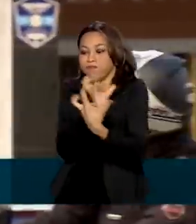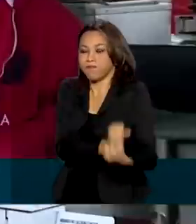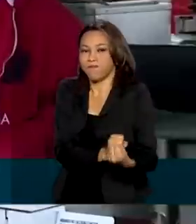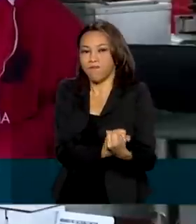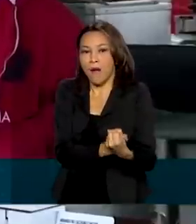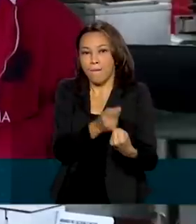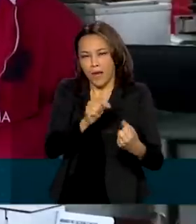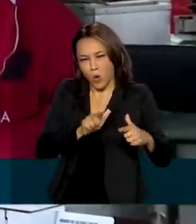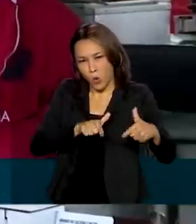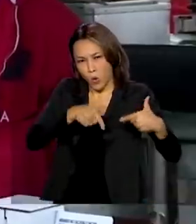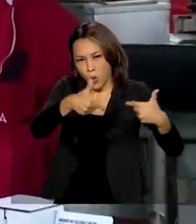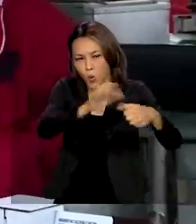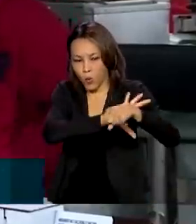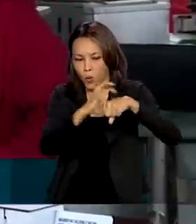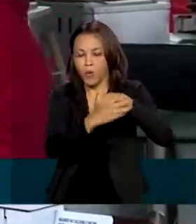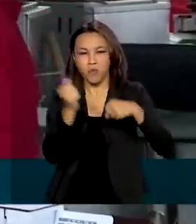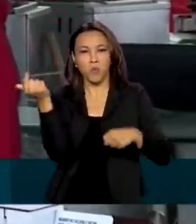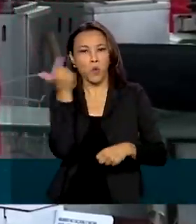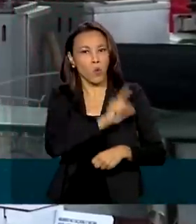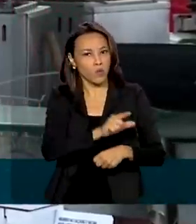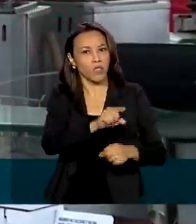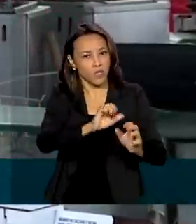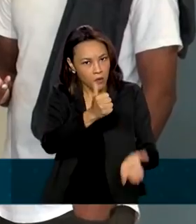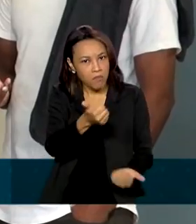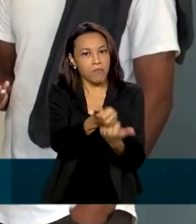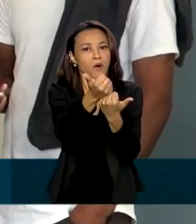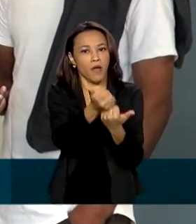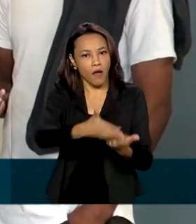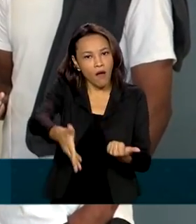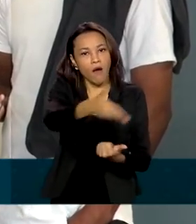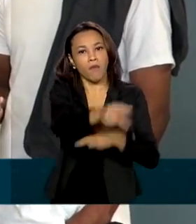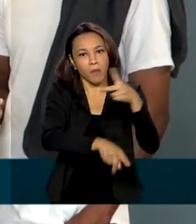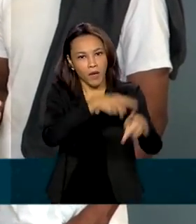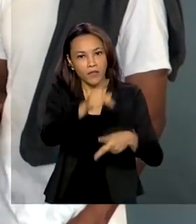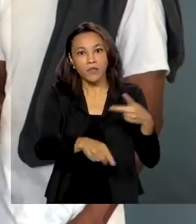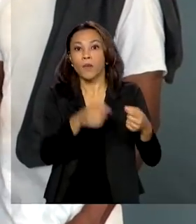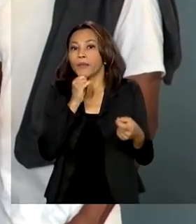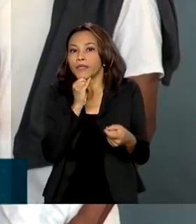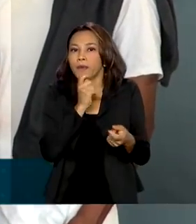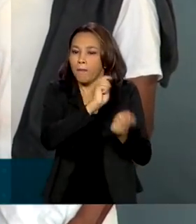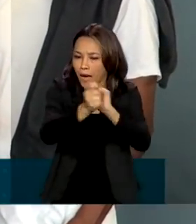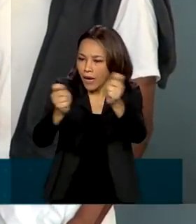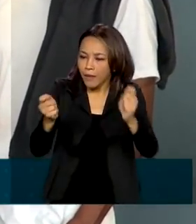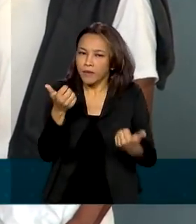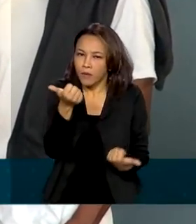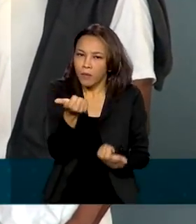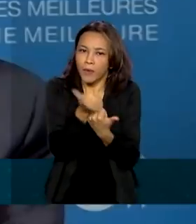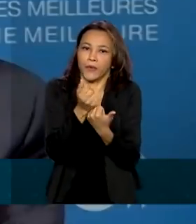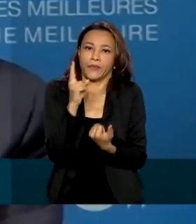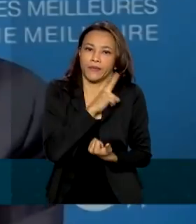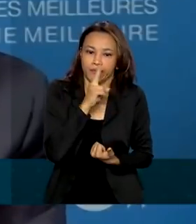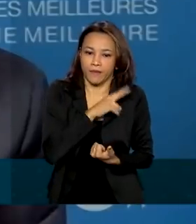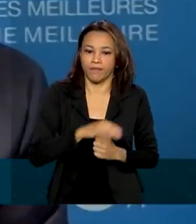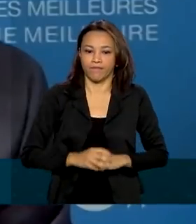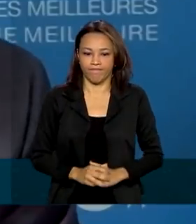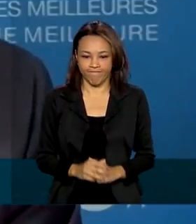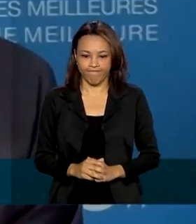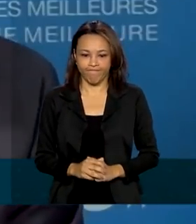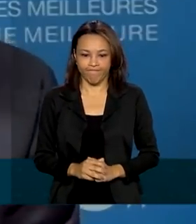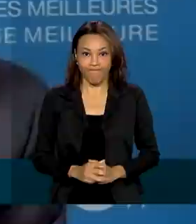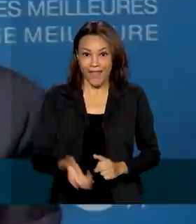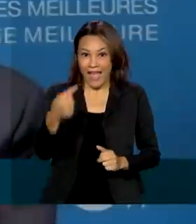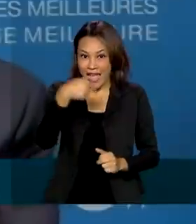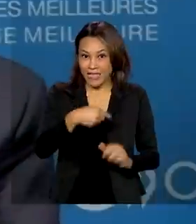pandemia foram acertadas para socorrer a população. Ações como o pagamento do auxílio emergencial. Sem essas